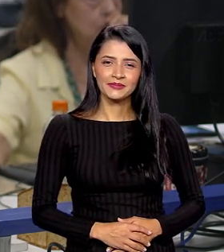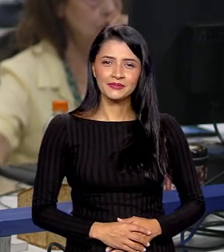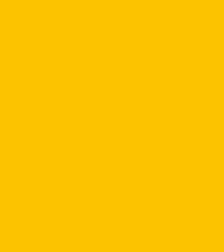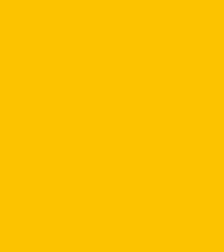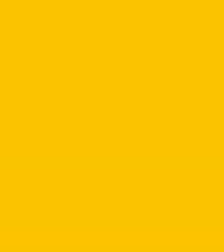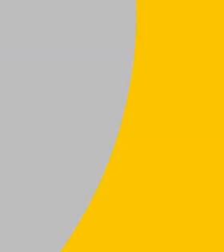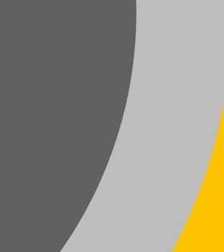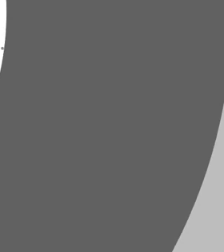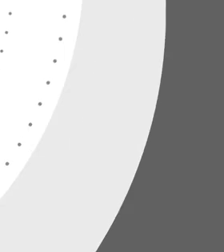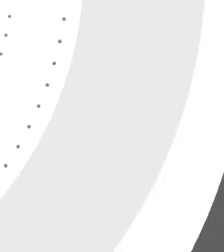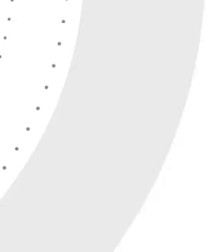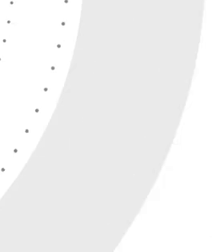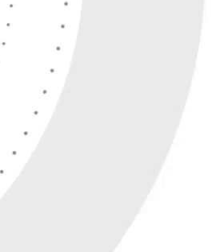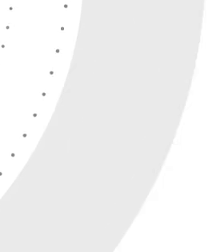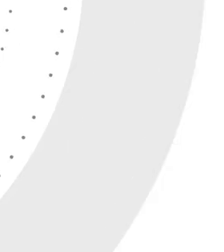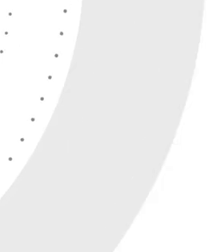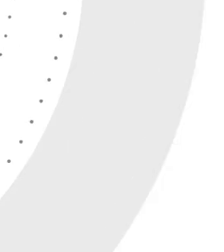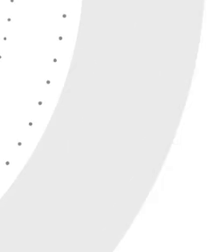sociais.